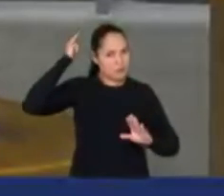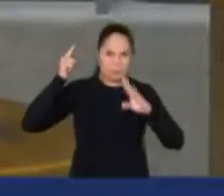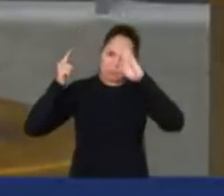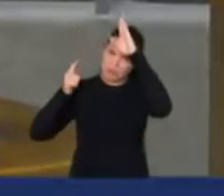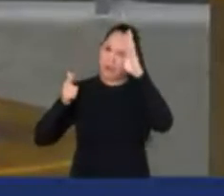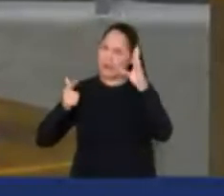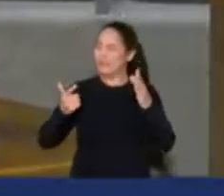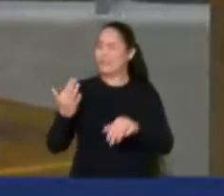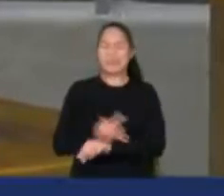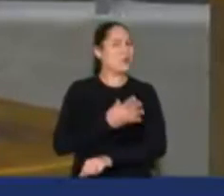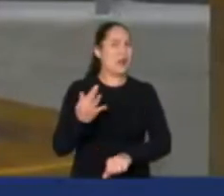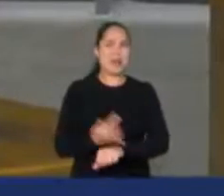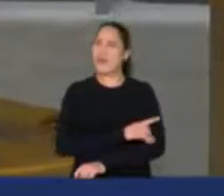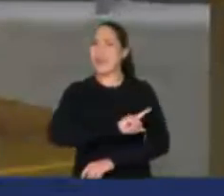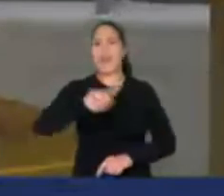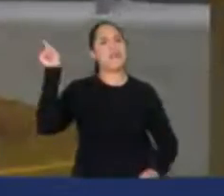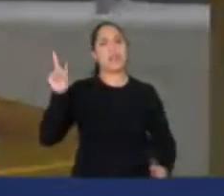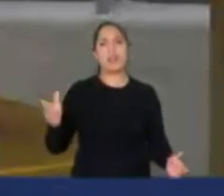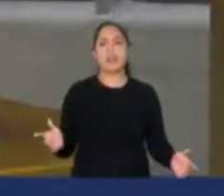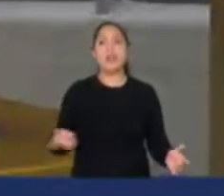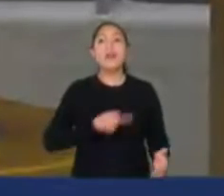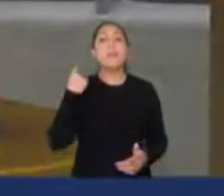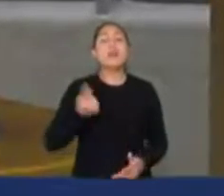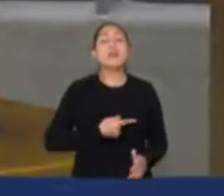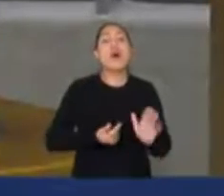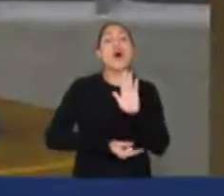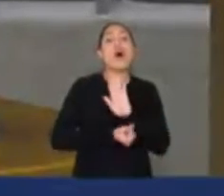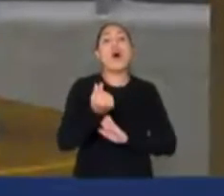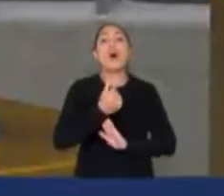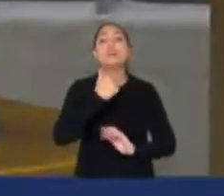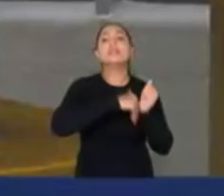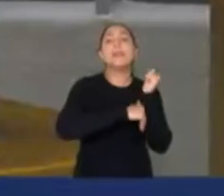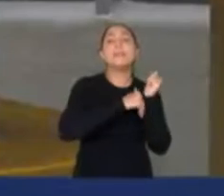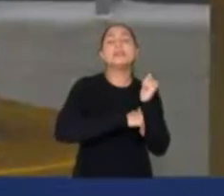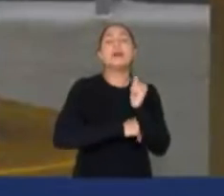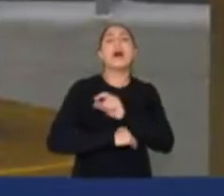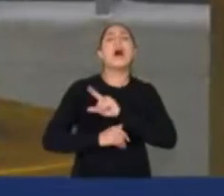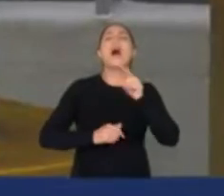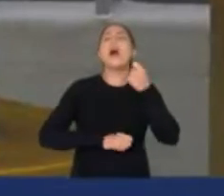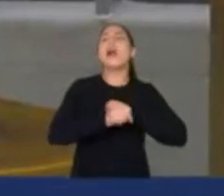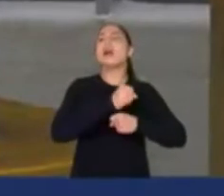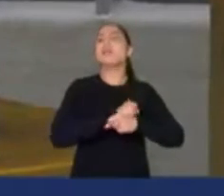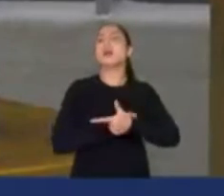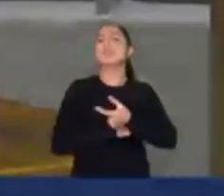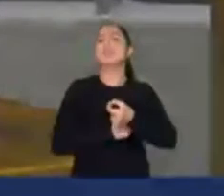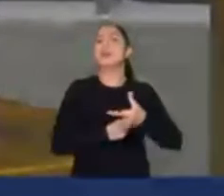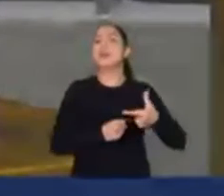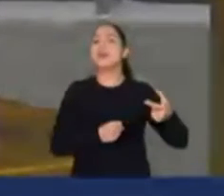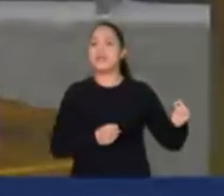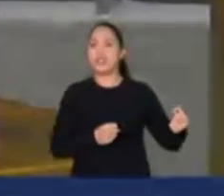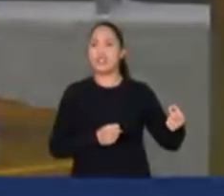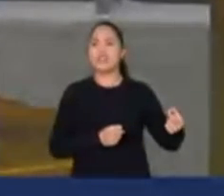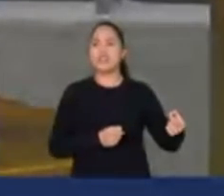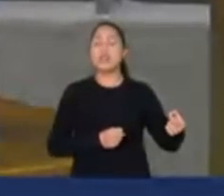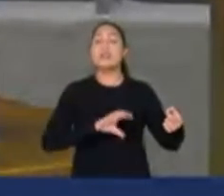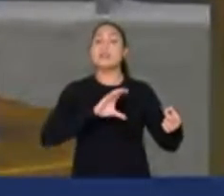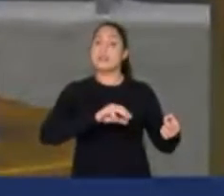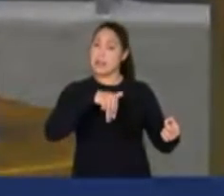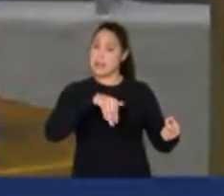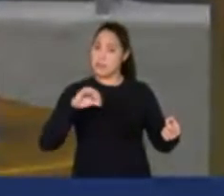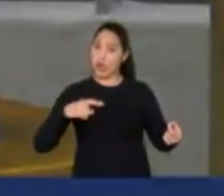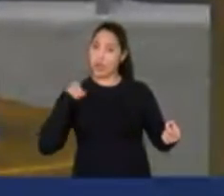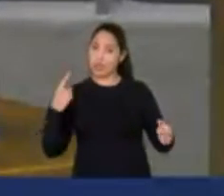primeiros a denunciar o orçamento secreto lá na CMO de 2020 nós reconhecemos